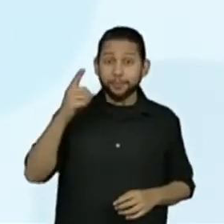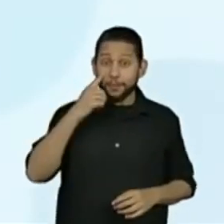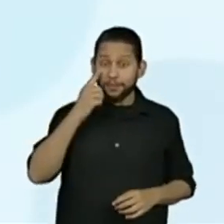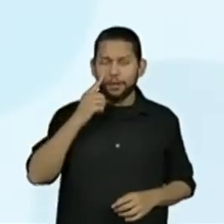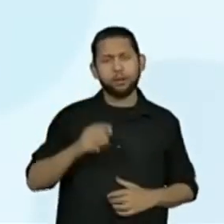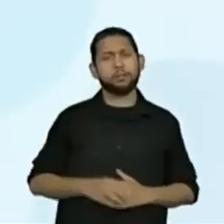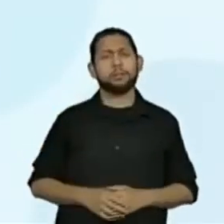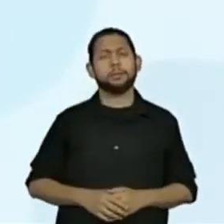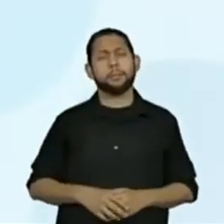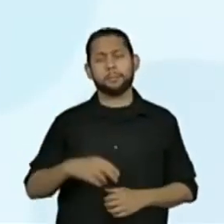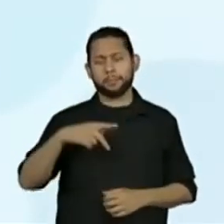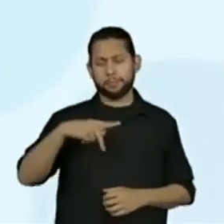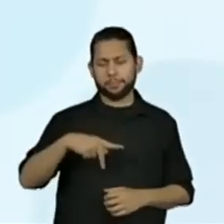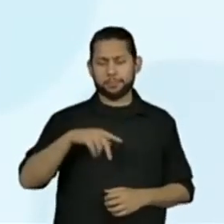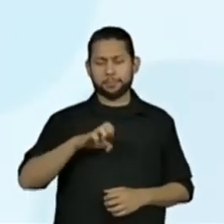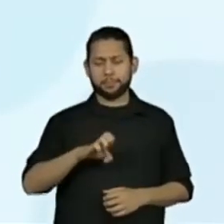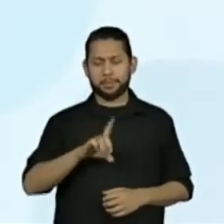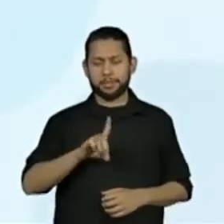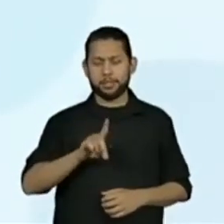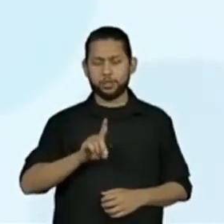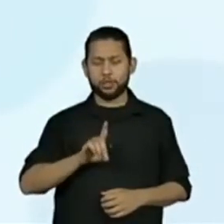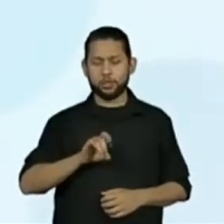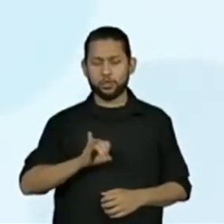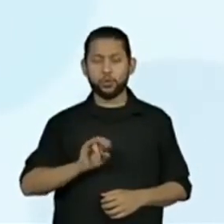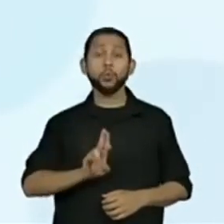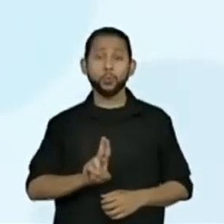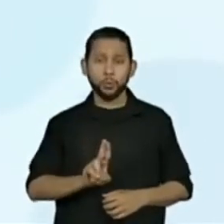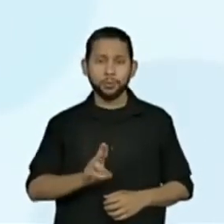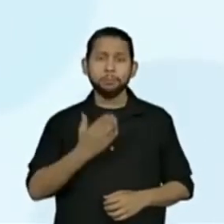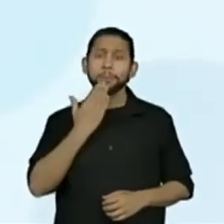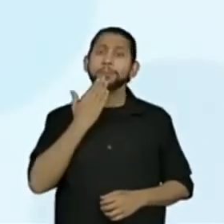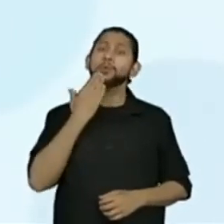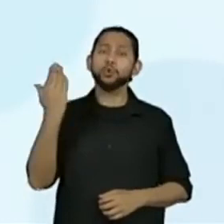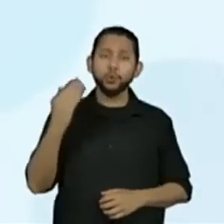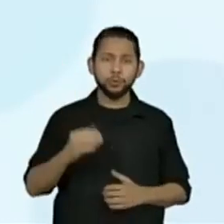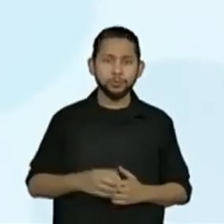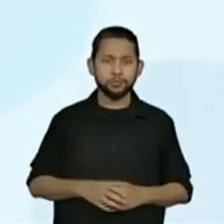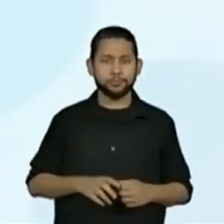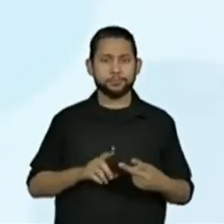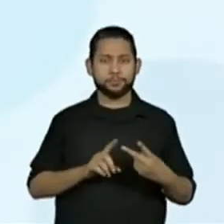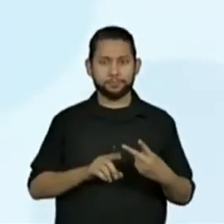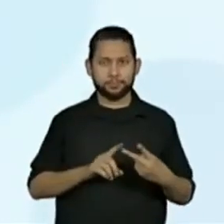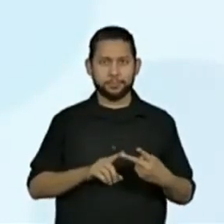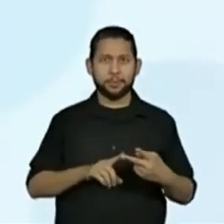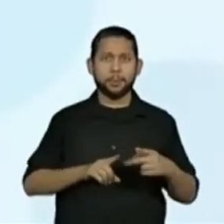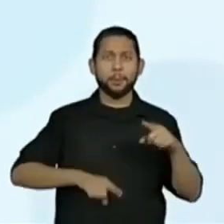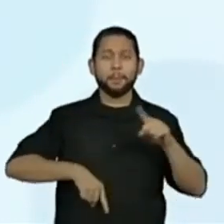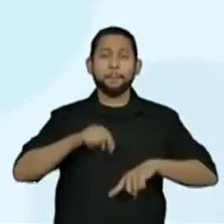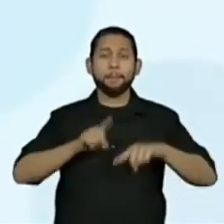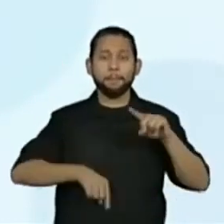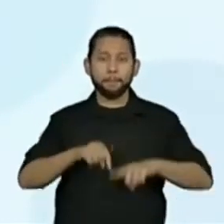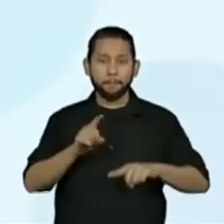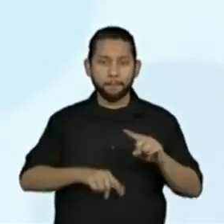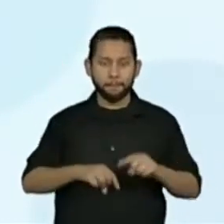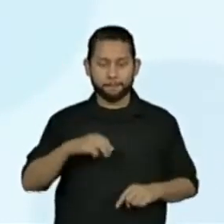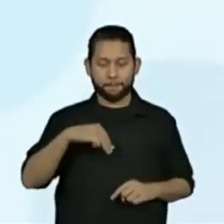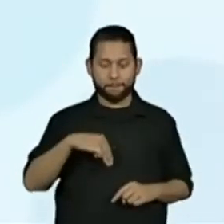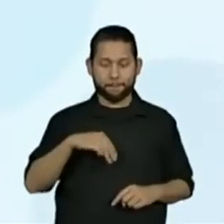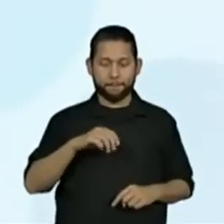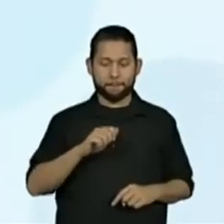com terminação em U. A palavra material, com terminação em L.